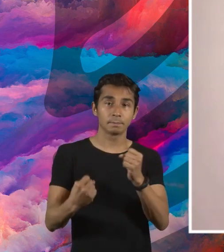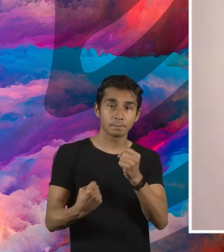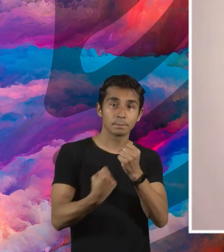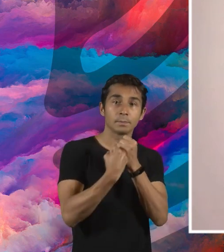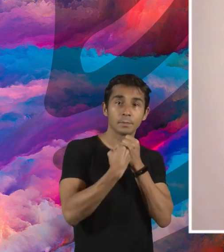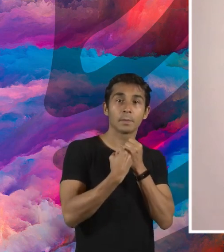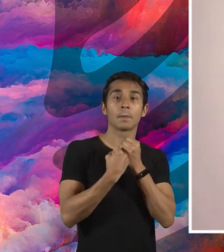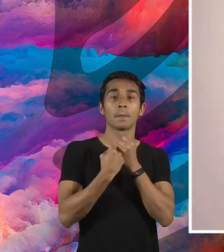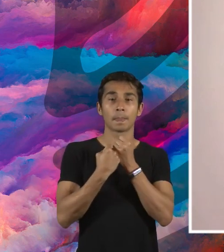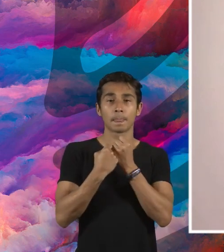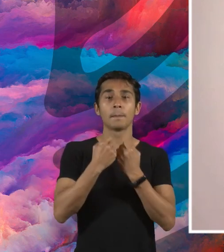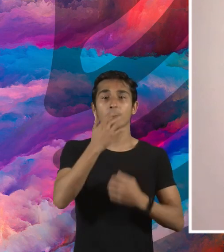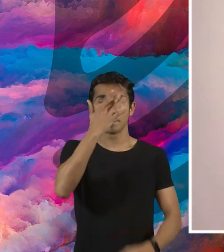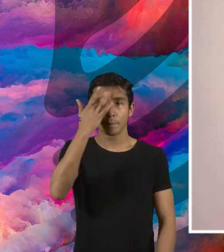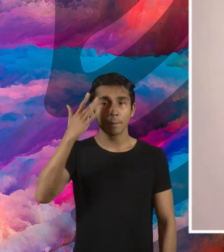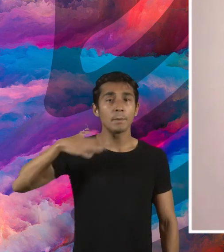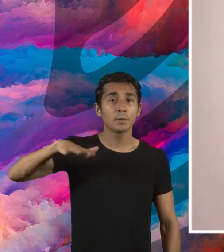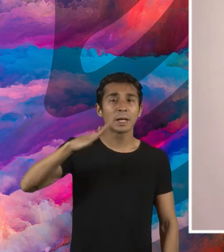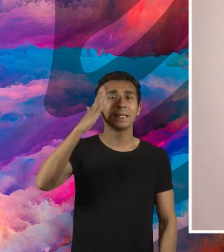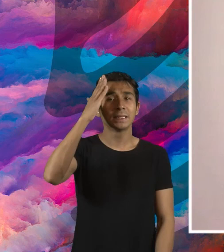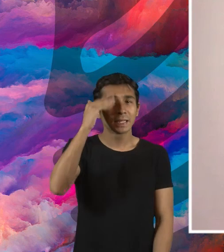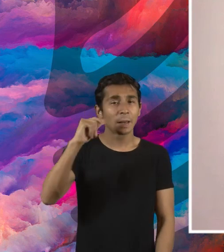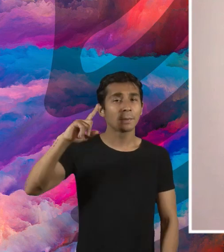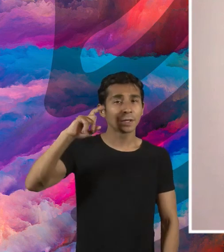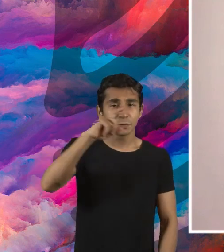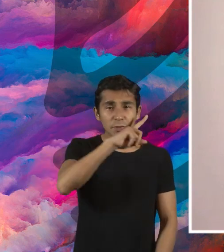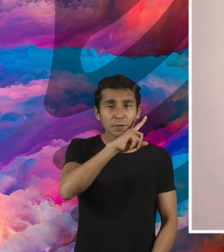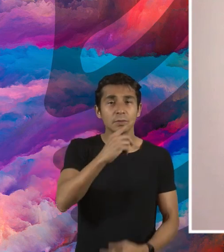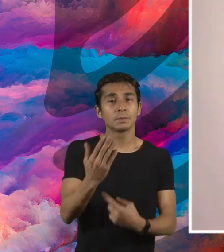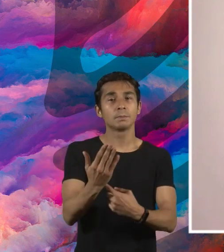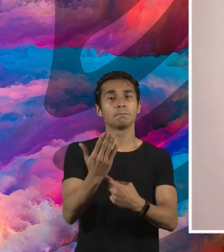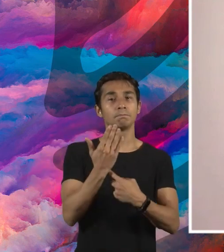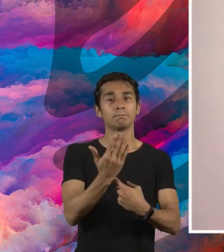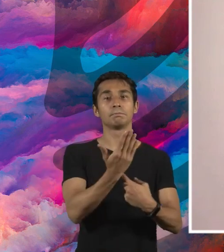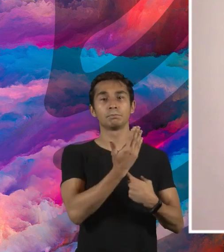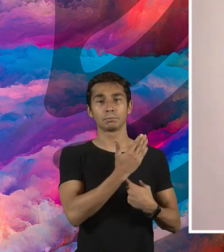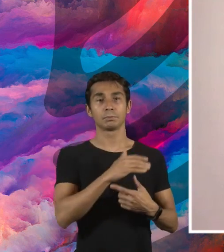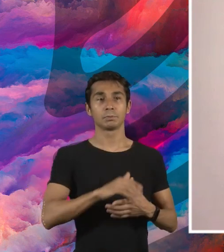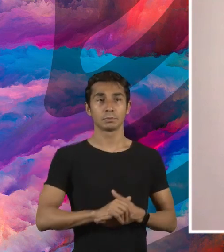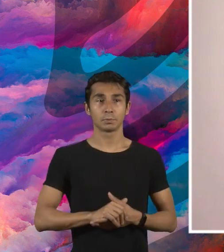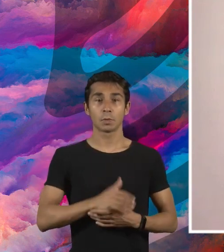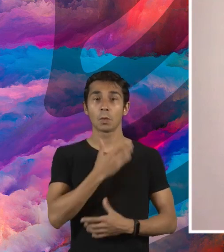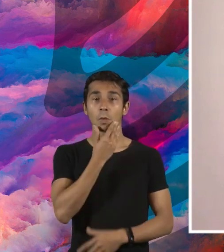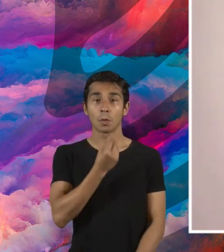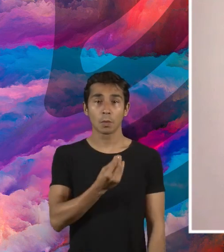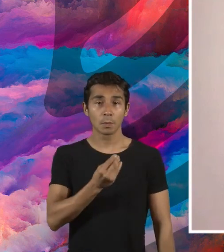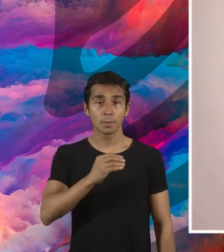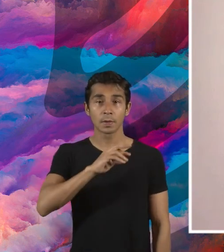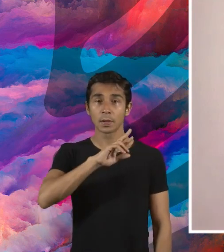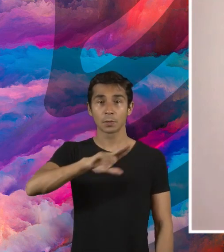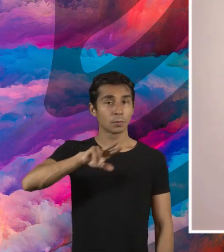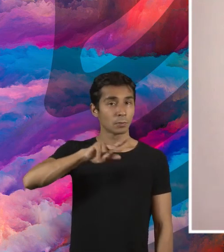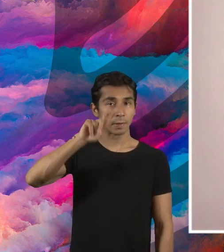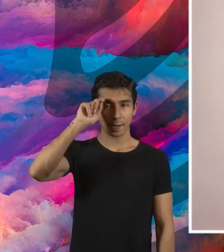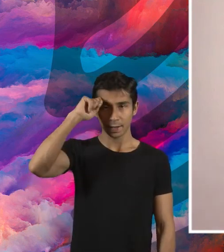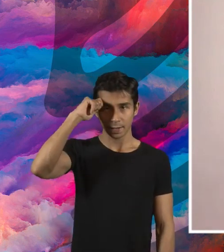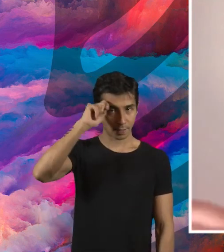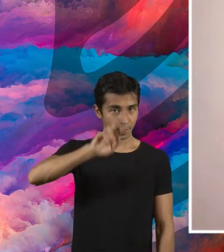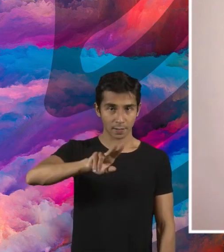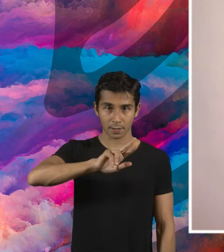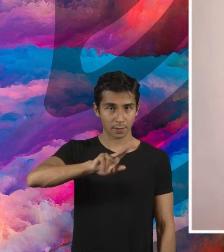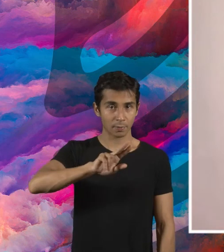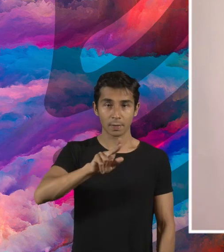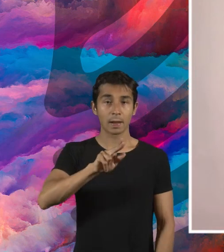eu sei o quanto é difícil, então, essas a gente precisa de oportunidade. São esses homens não negros que estão na maioria,